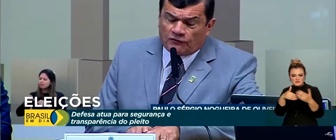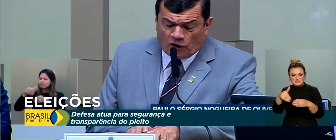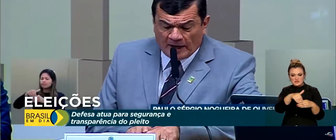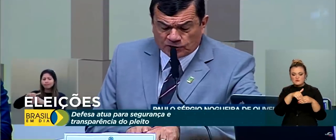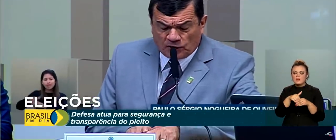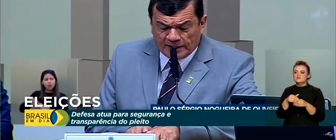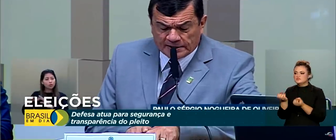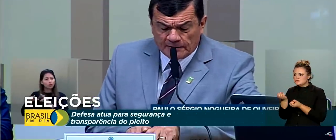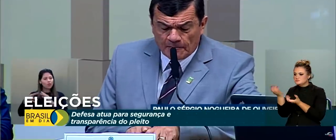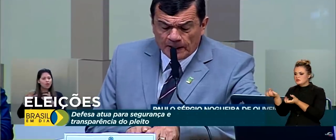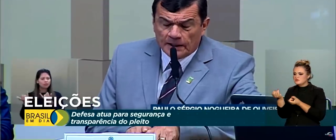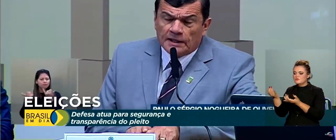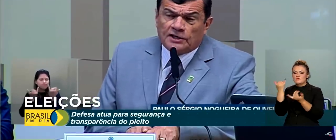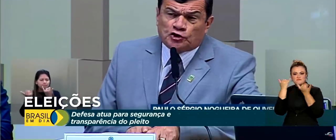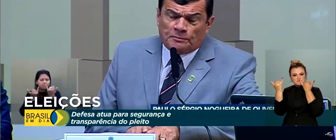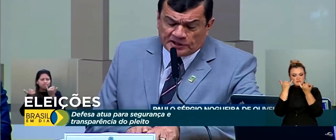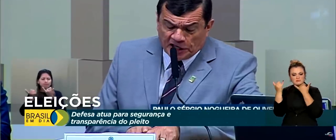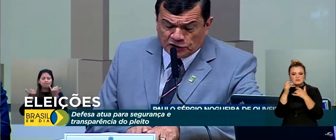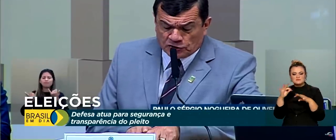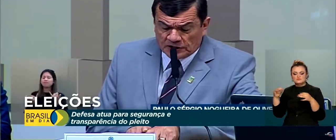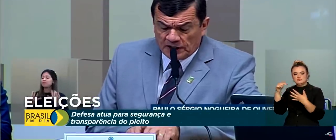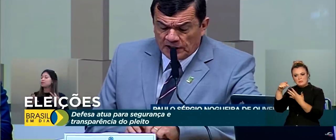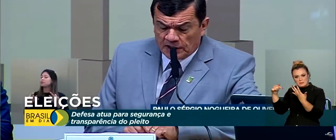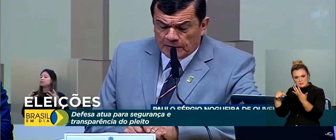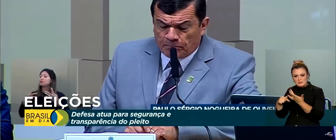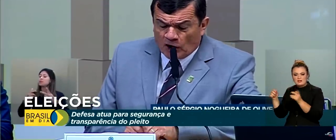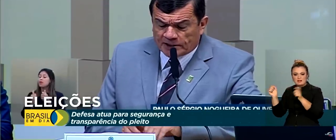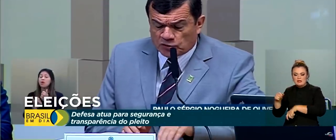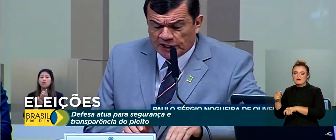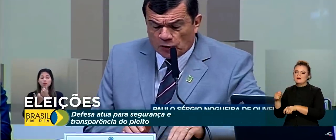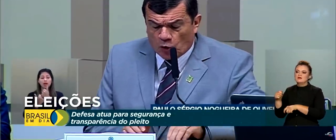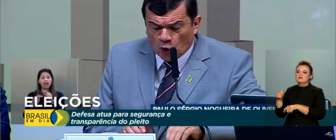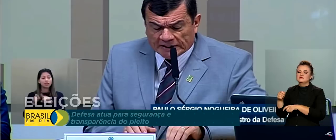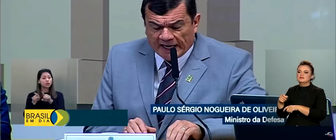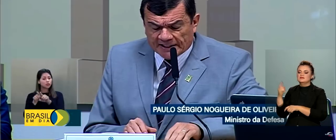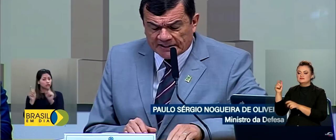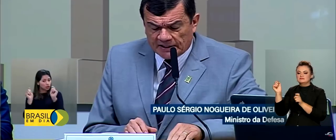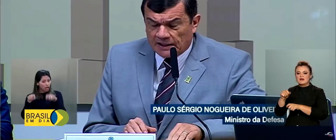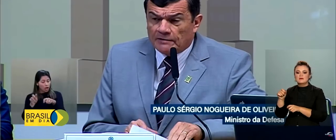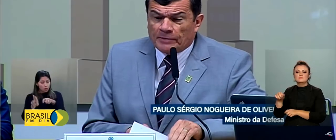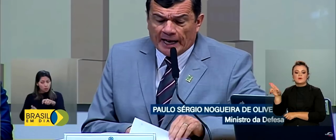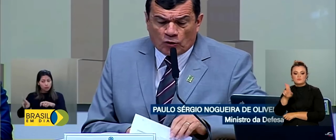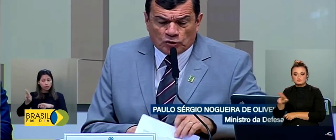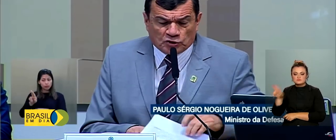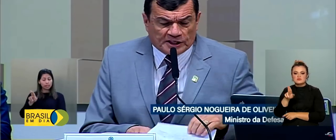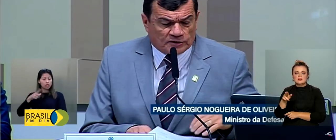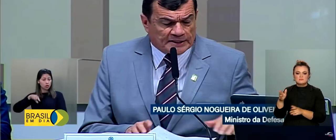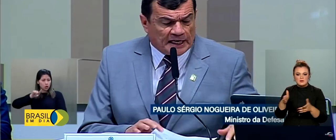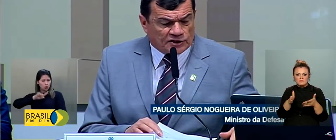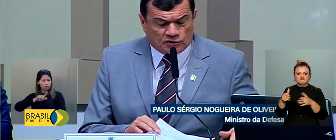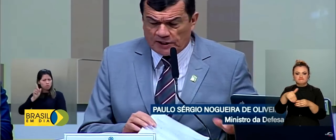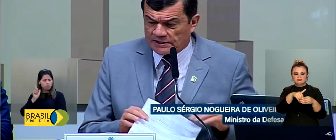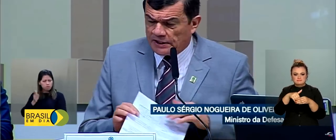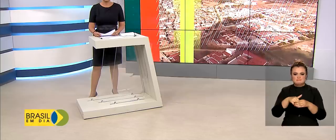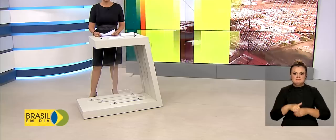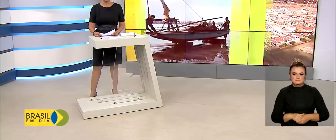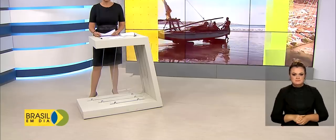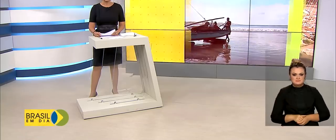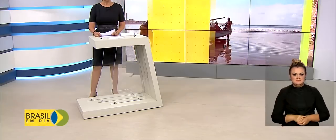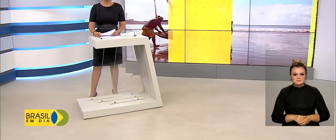as informações e subsídios que possam ser úteis para a condução das eleições.